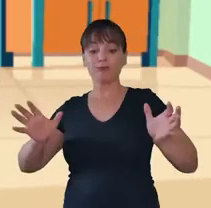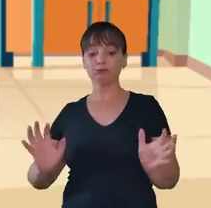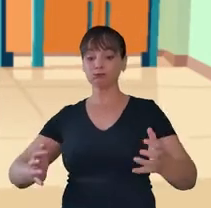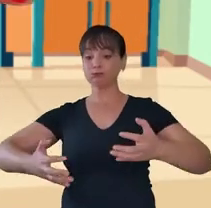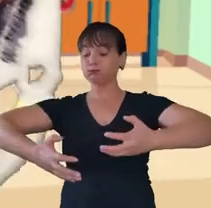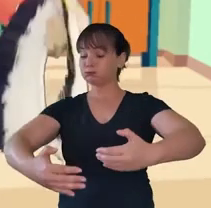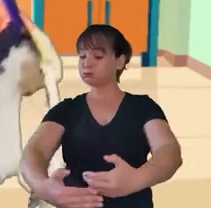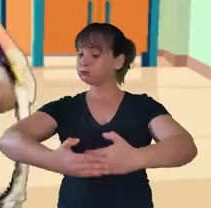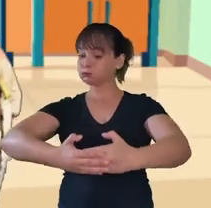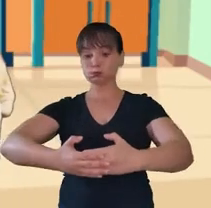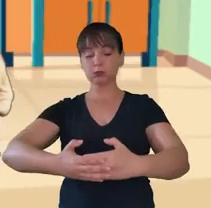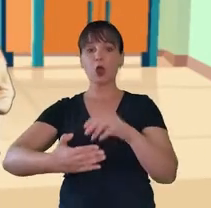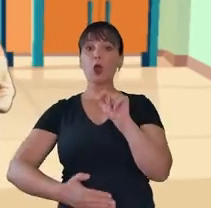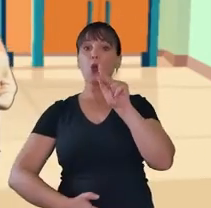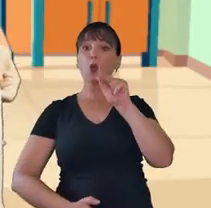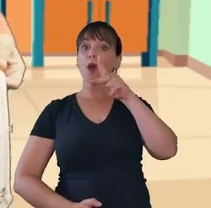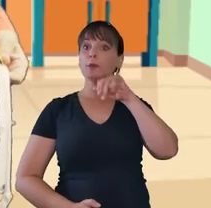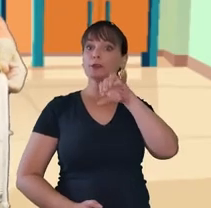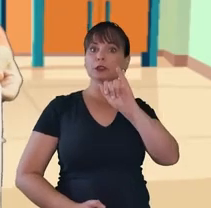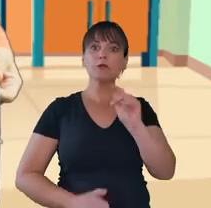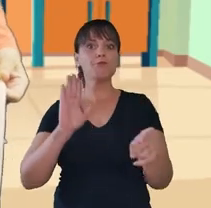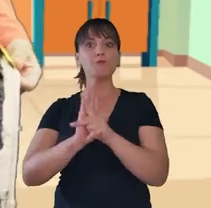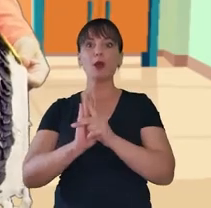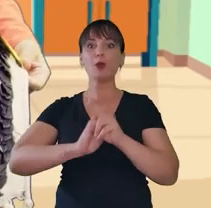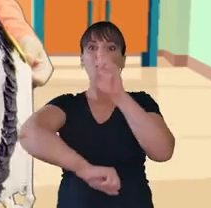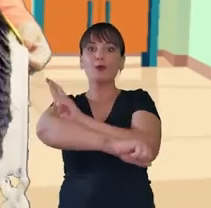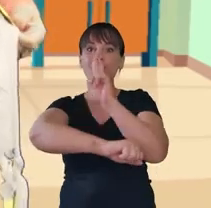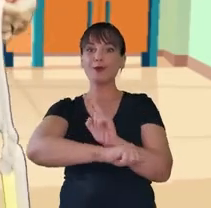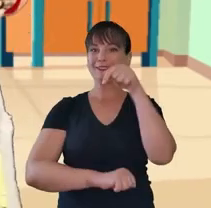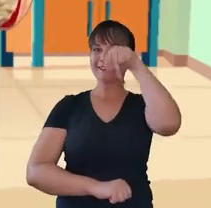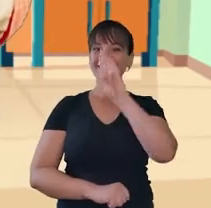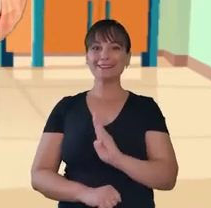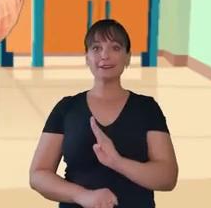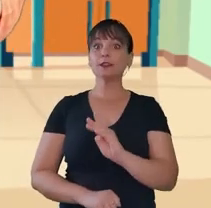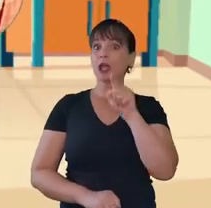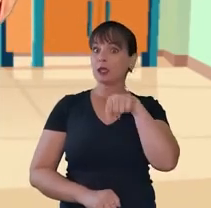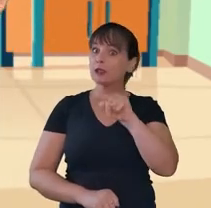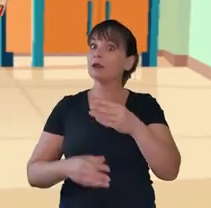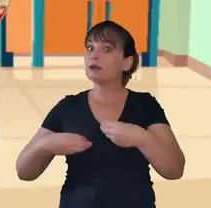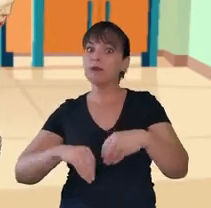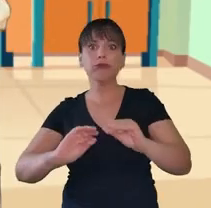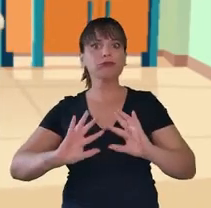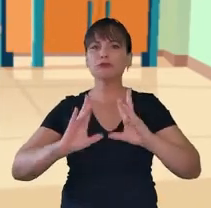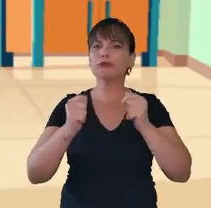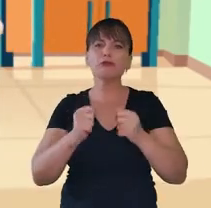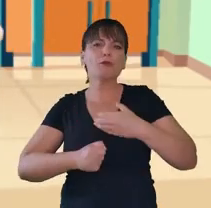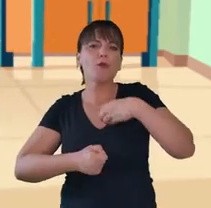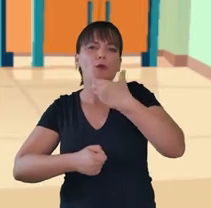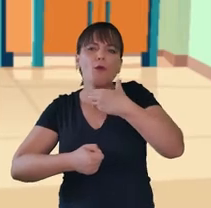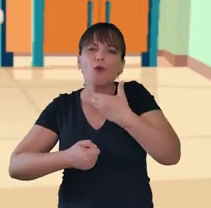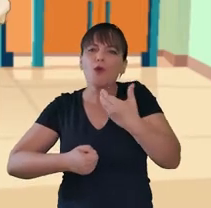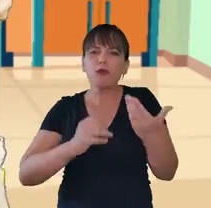é um cesto huapixana, lá de Roraima, aqui no Brasil. E eles levam toda a colheita